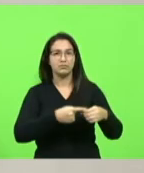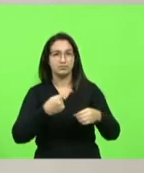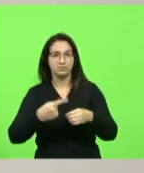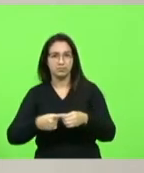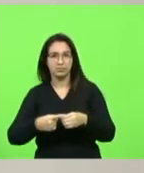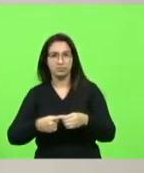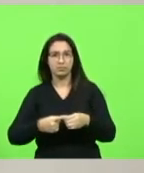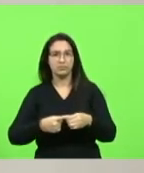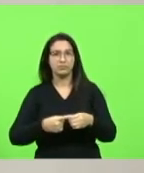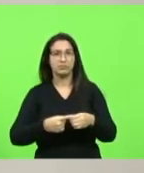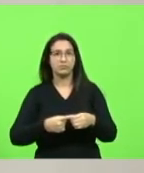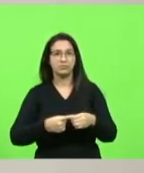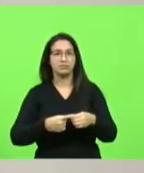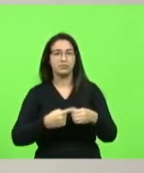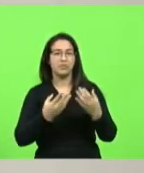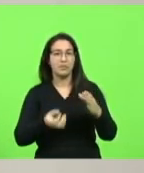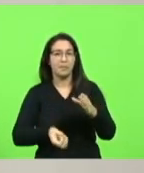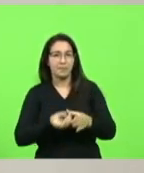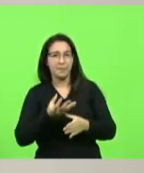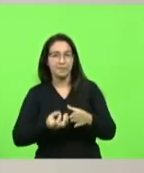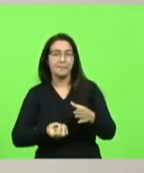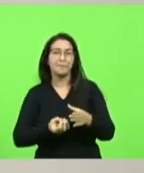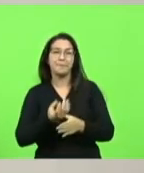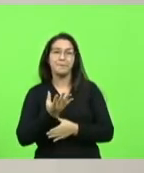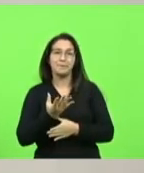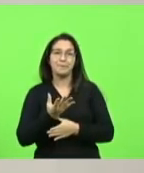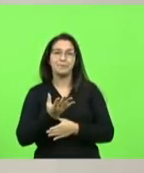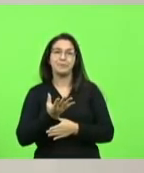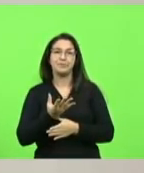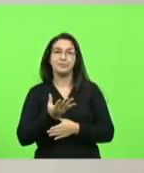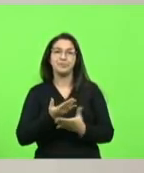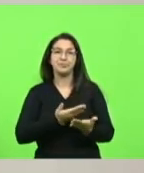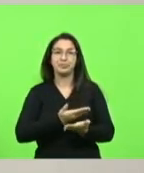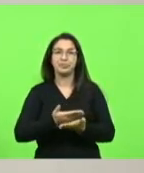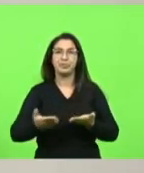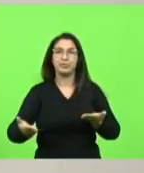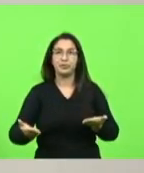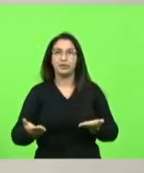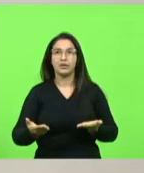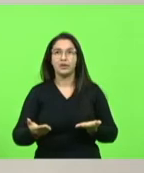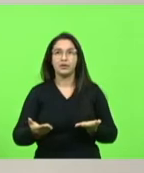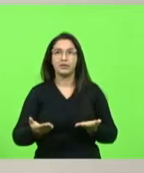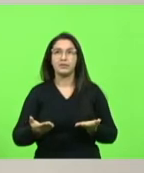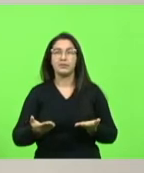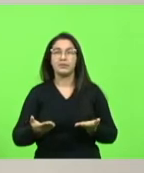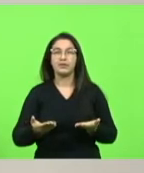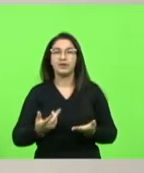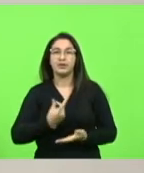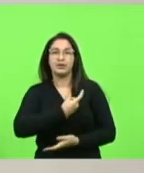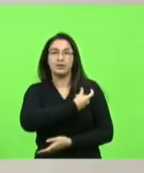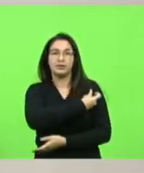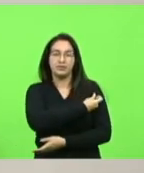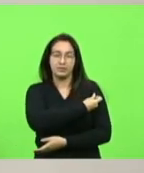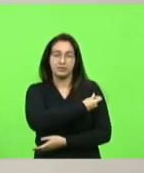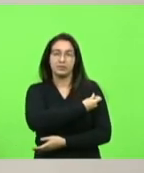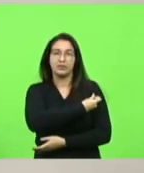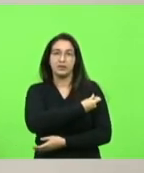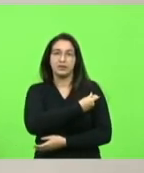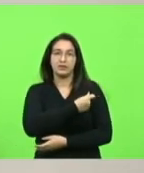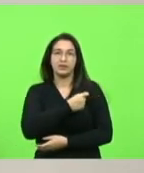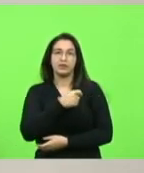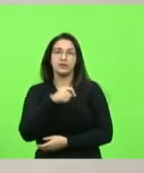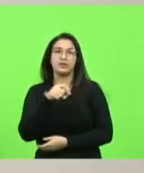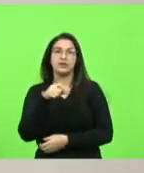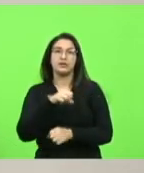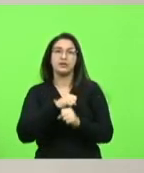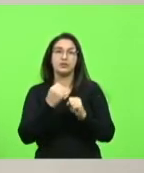fabricante da perda operacional das vacinas contra o covid-19 em Santa Catarina